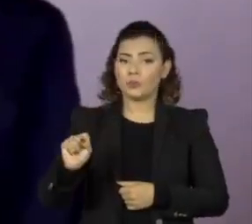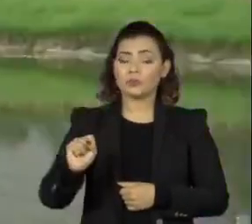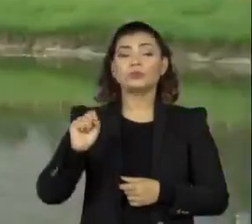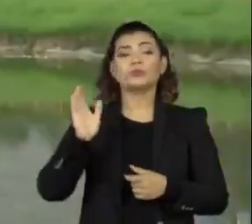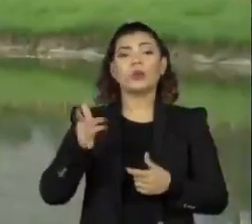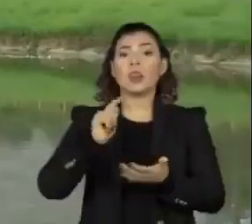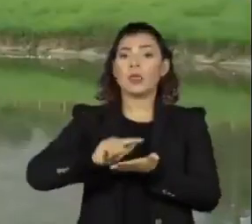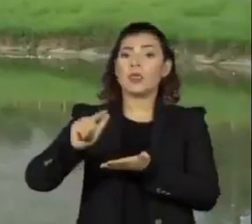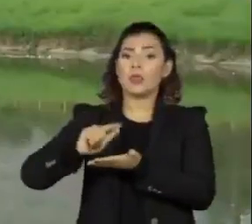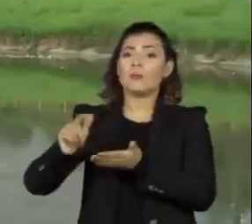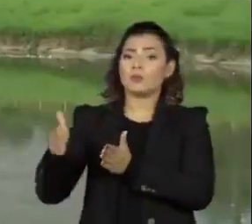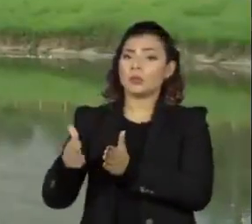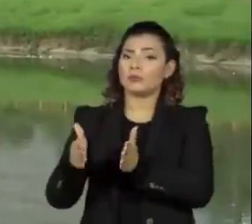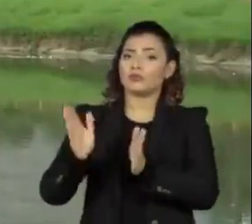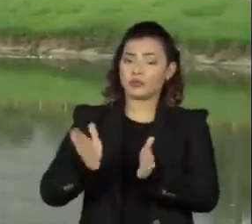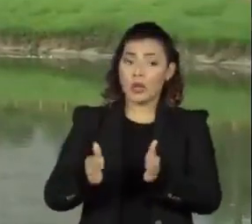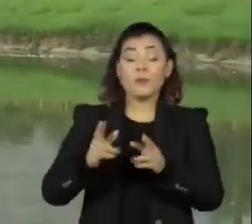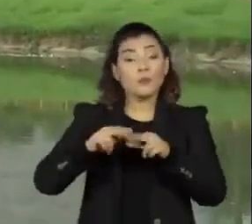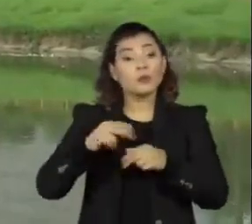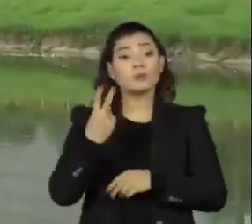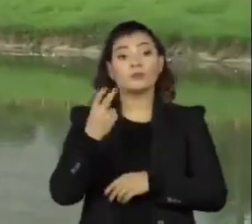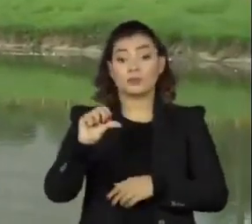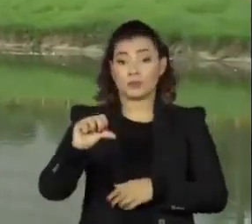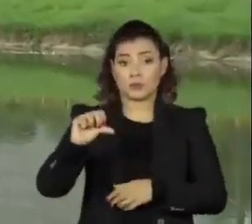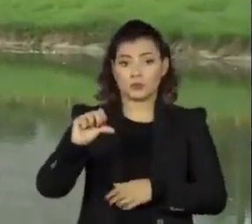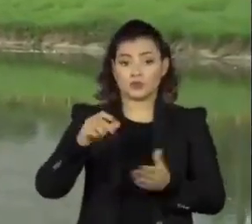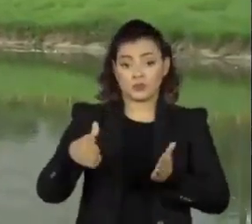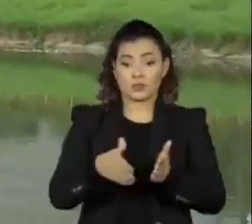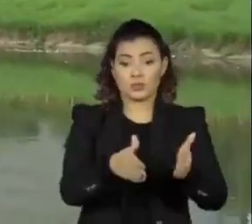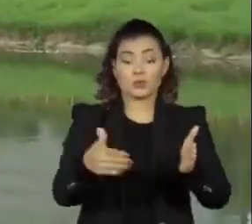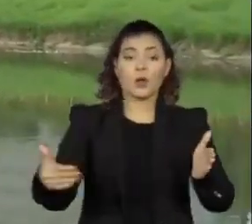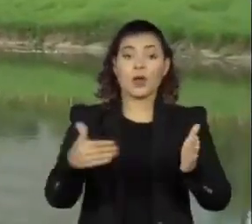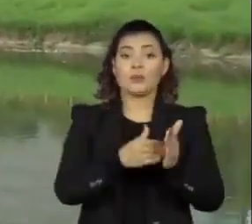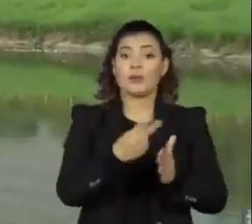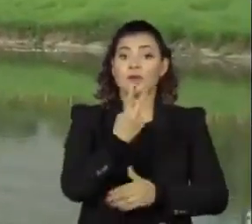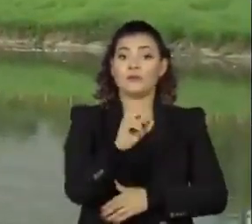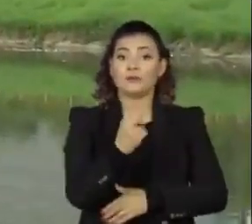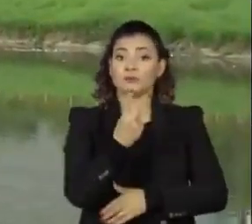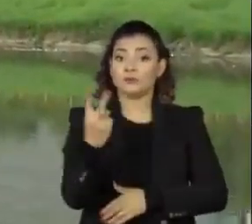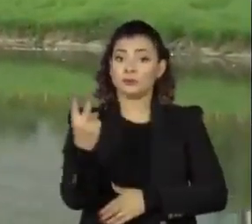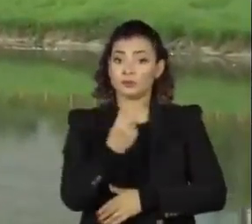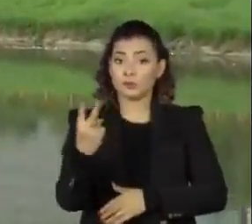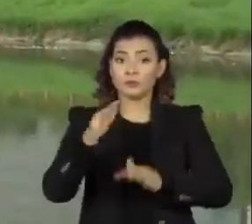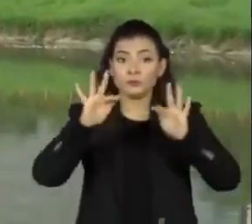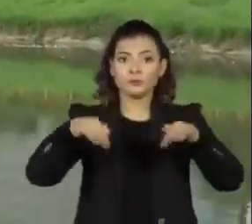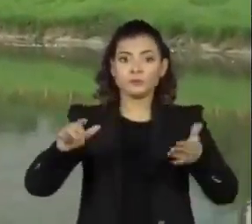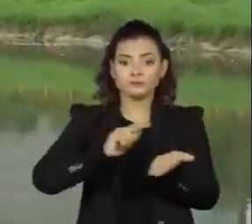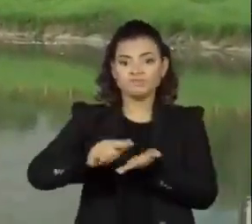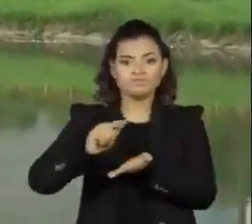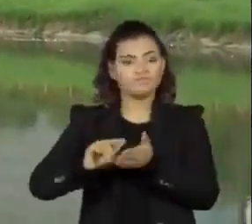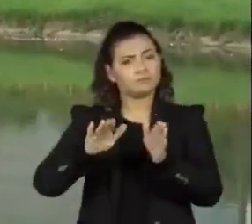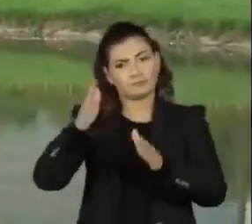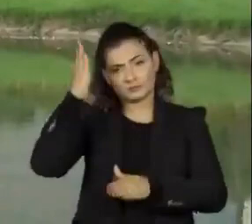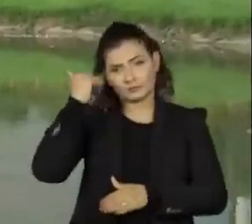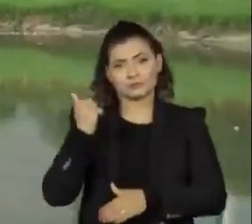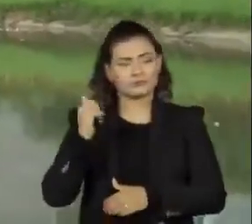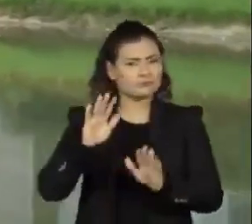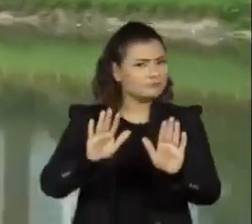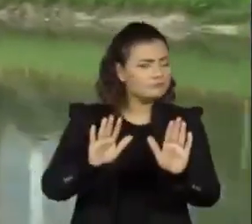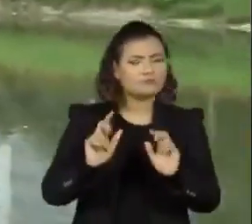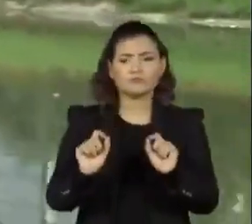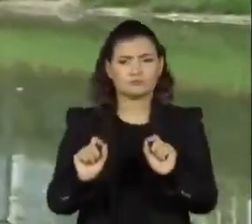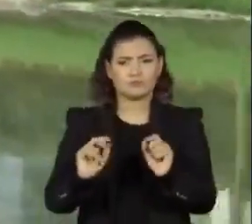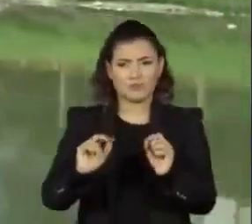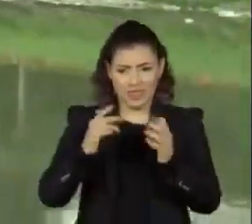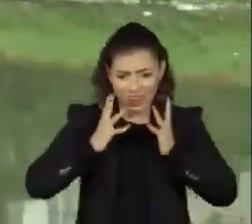estão limpos. O projeto de despoluição do Rio Pinheiros tem um prazo até o final de 2022 para terminar, mas isso não significa